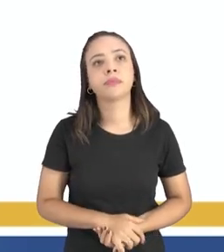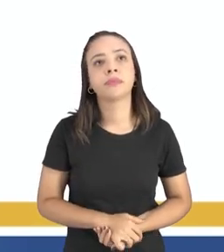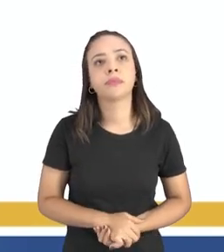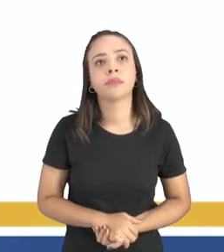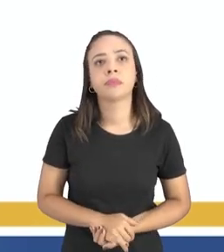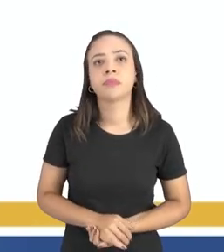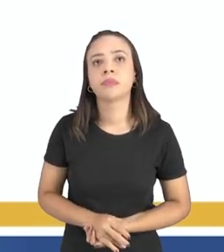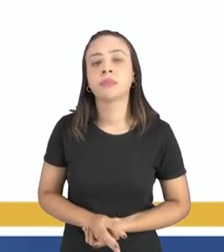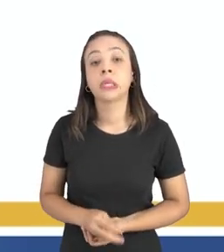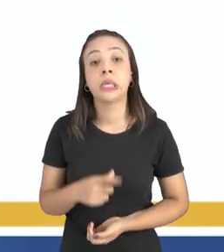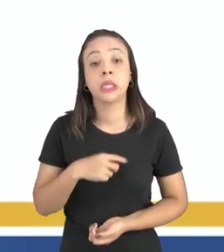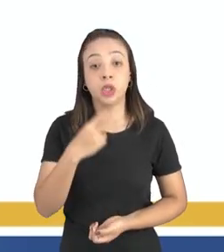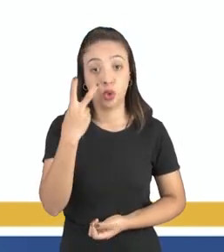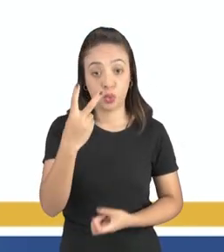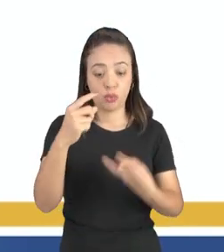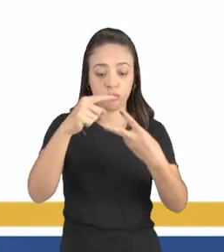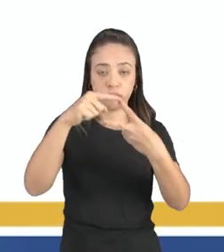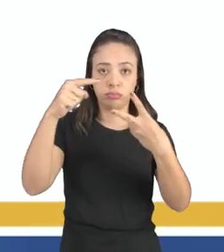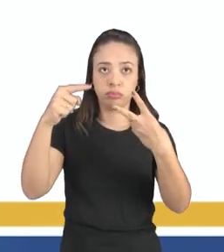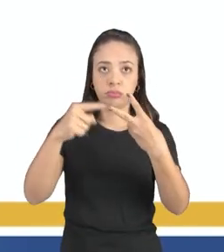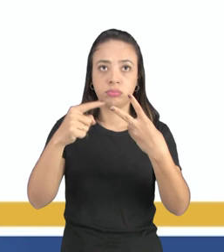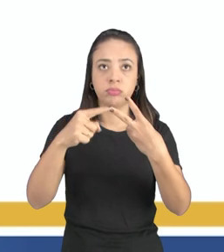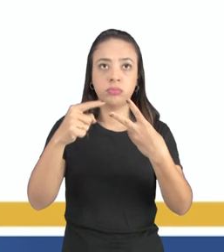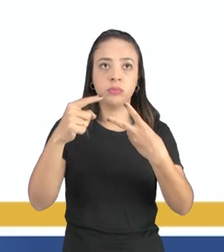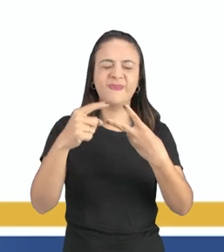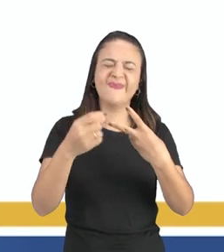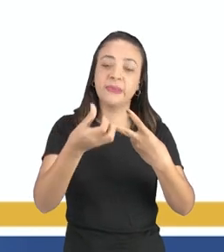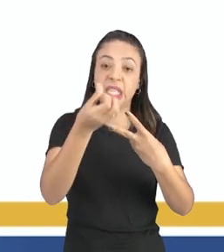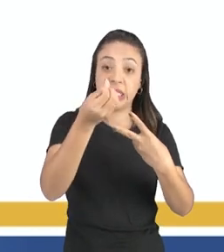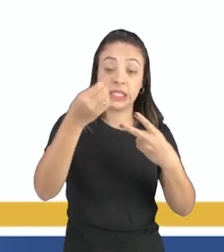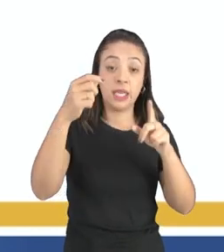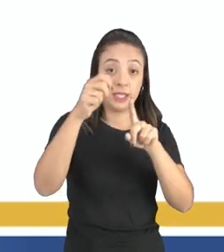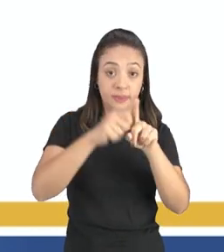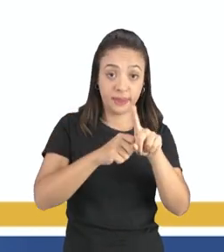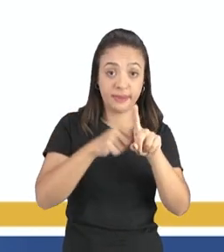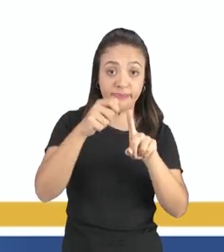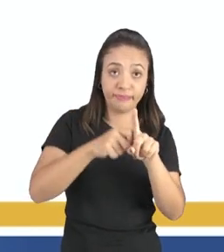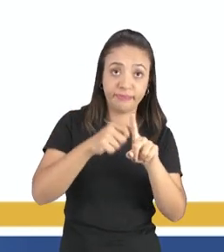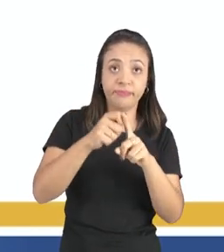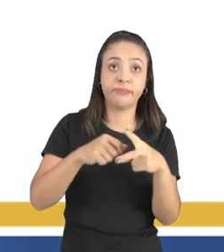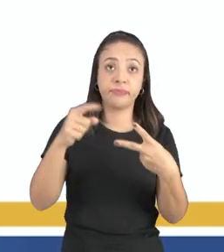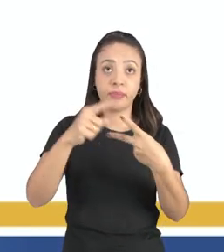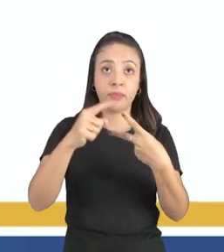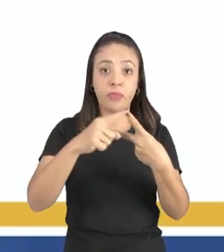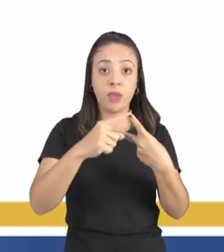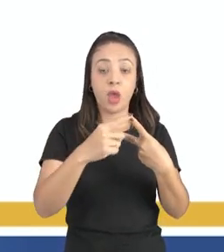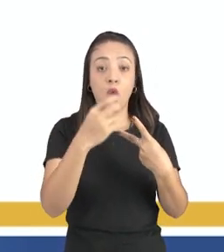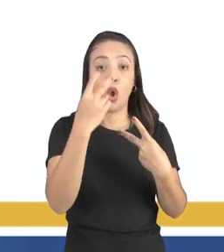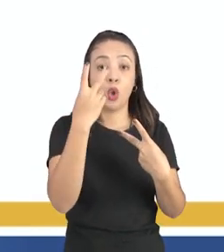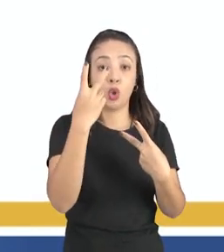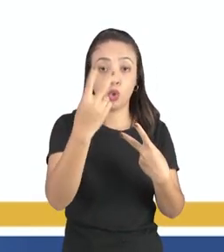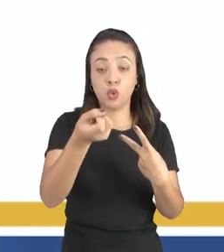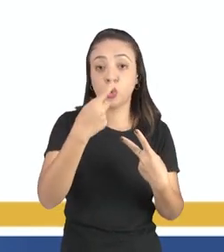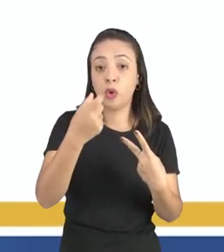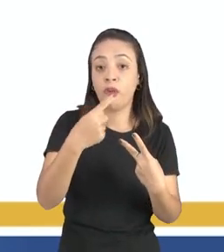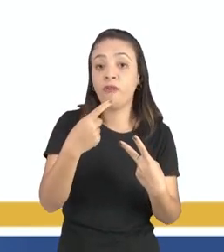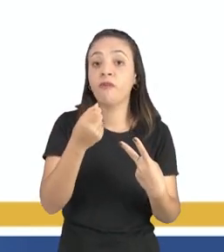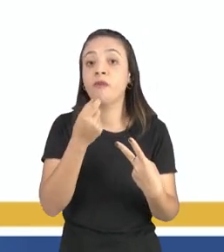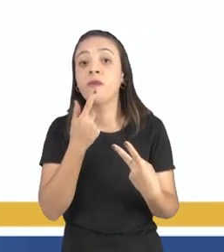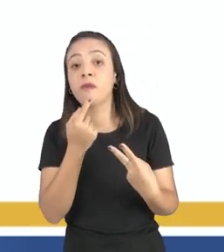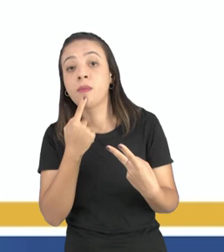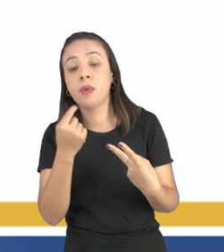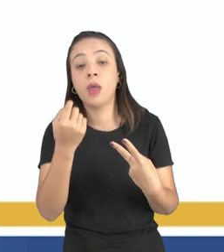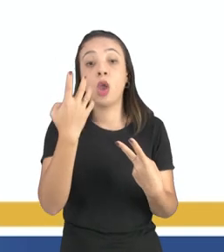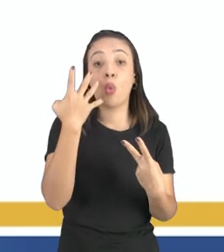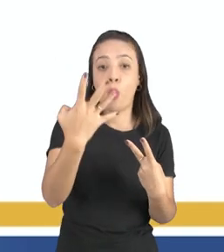ele é feito em duas etapas né no período de seis meses nos primeiros meses você vai tomar duas pílulas vermelhas e quatro pílulas brancas né que são os